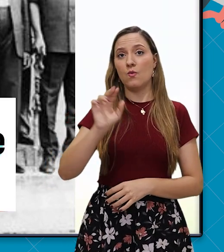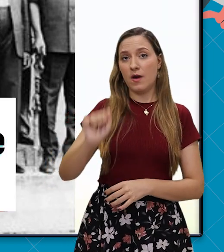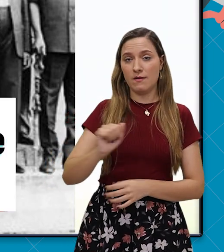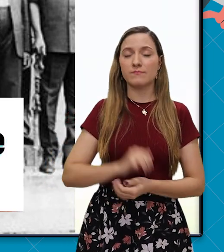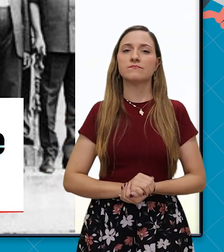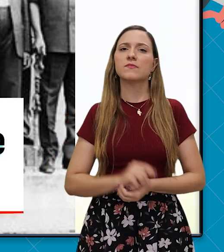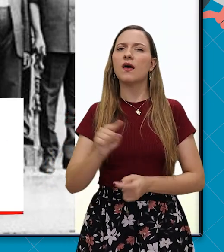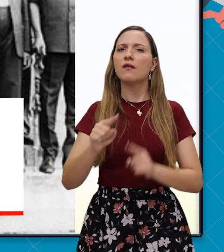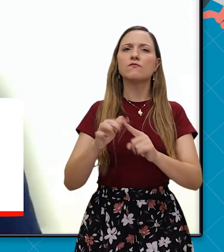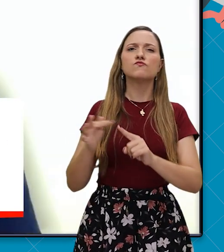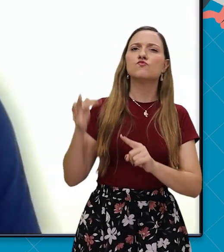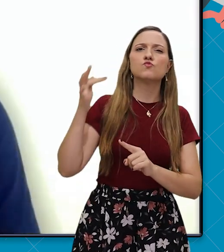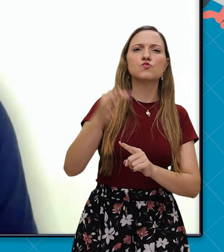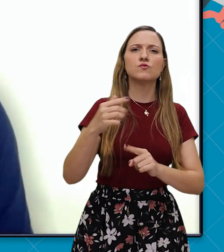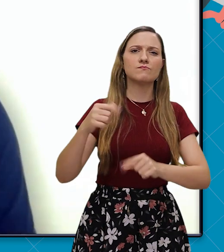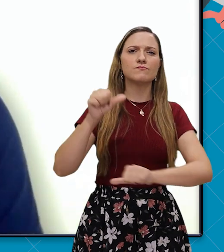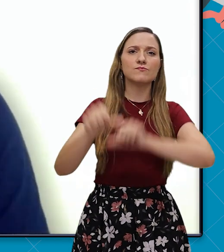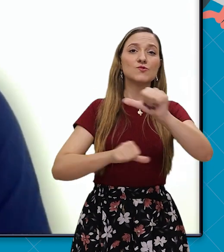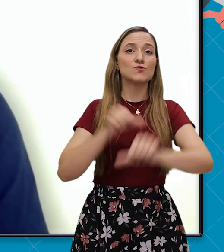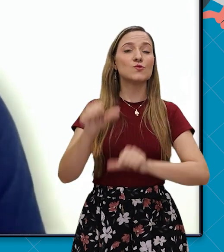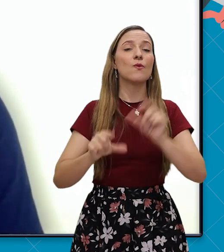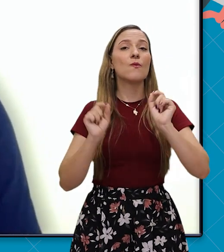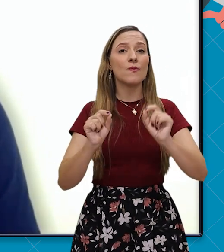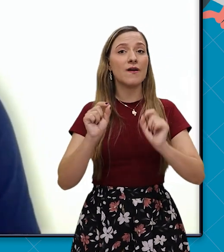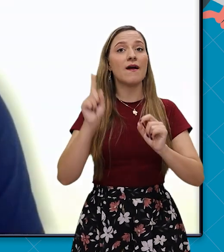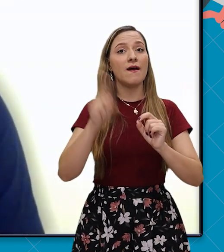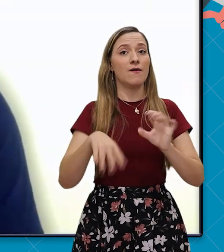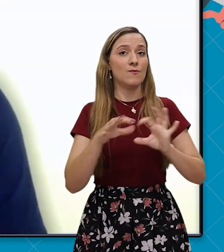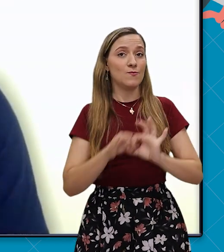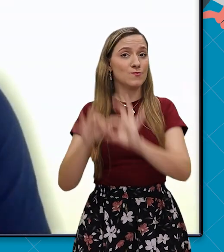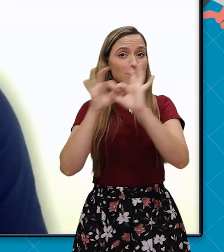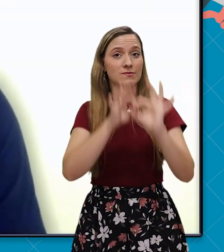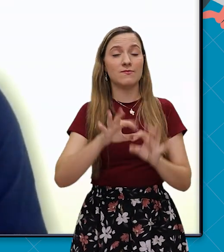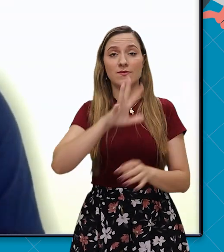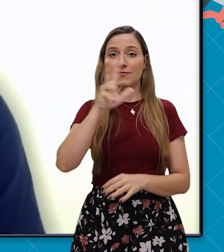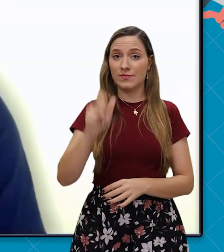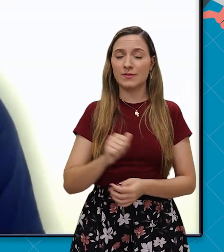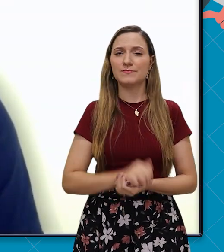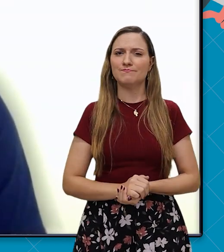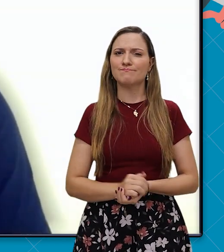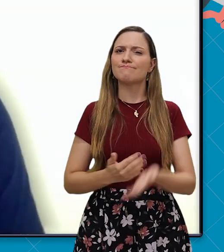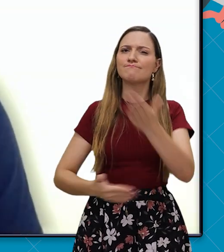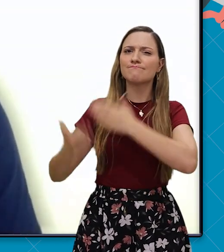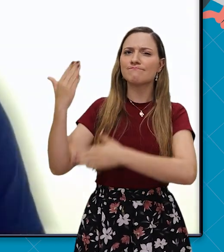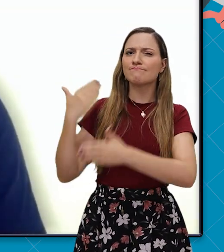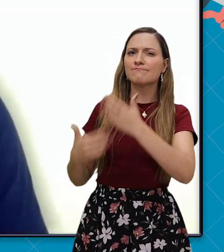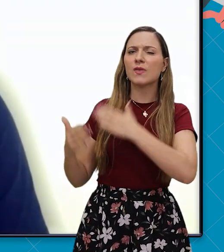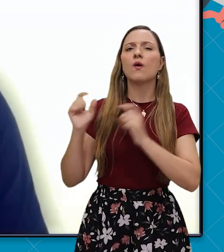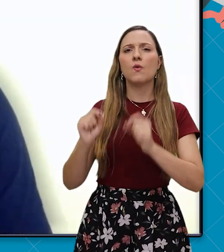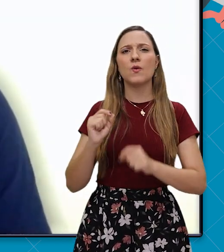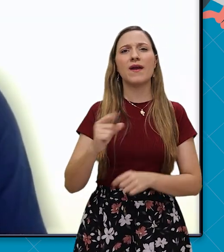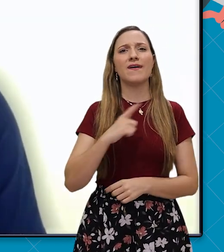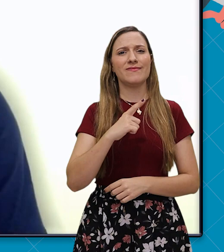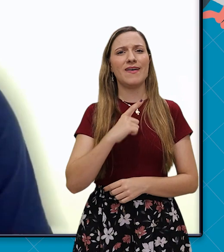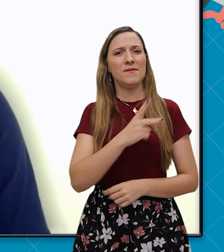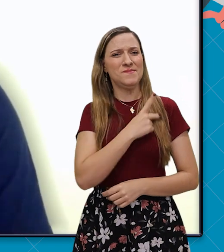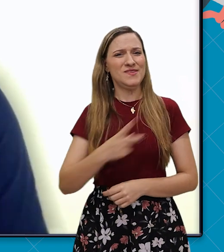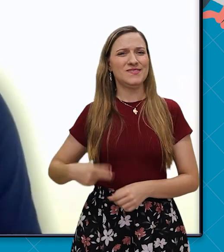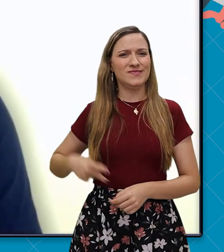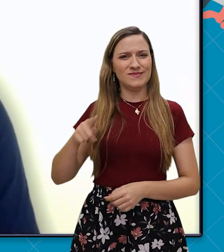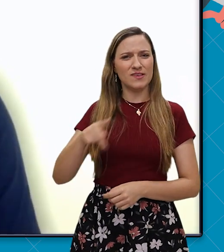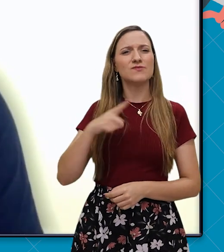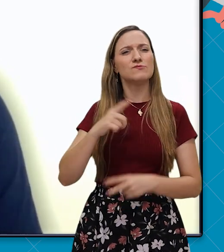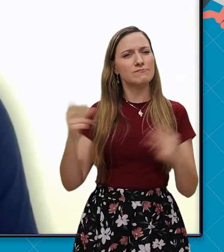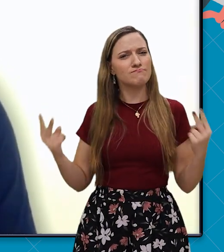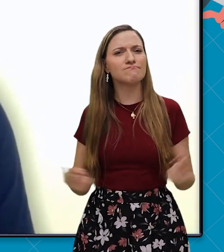OUA, que mais tarde se tornou a União Africana. Naquela época, Bem-Bela,